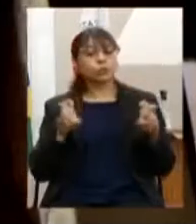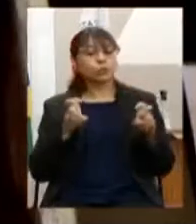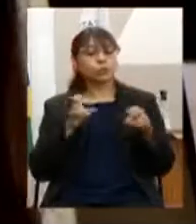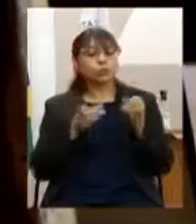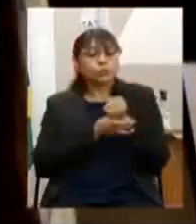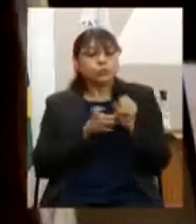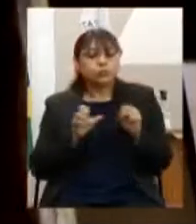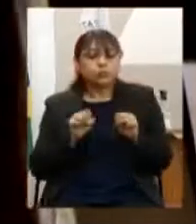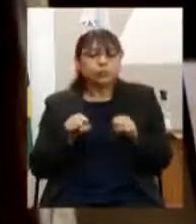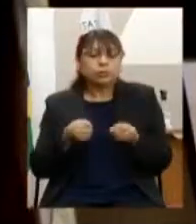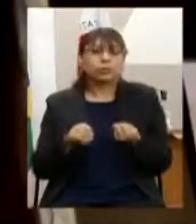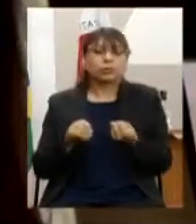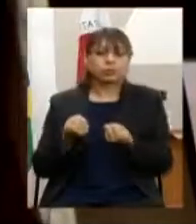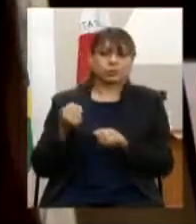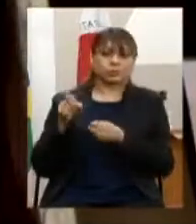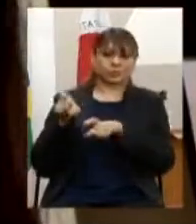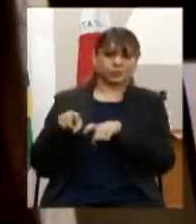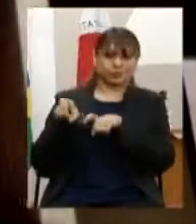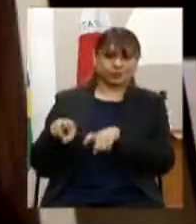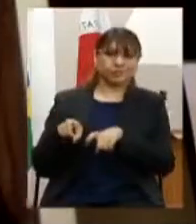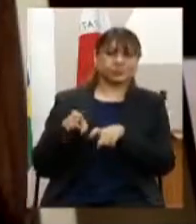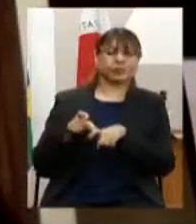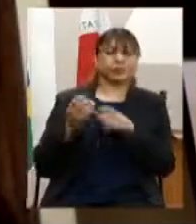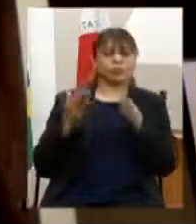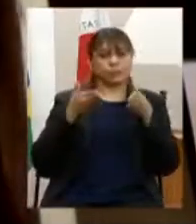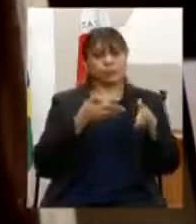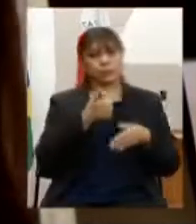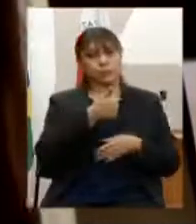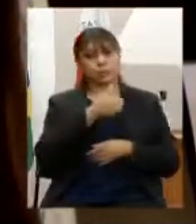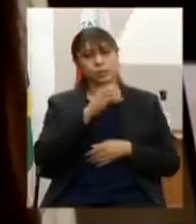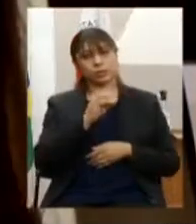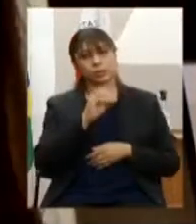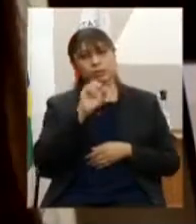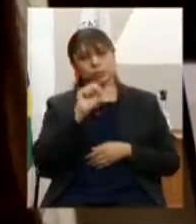para 108 militares em 2021